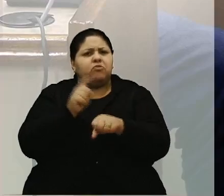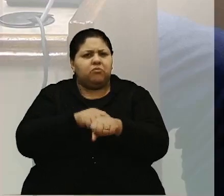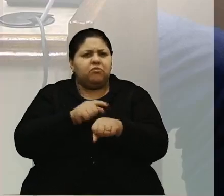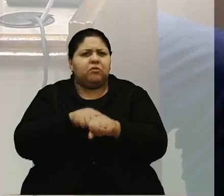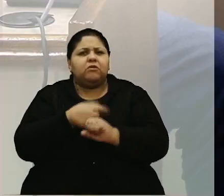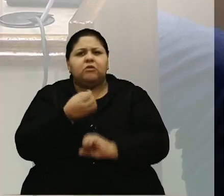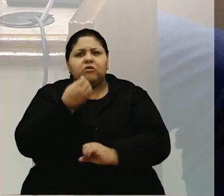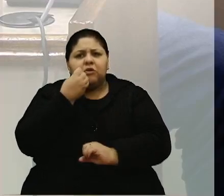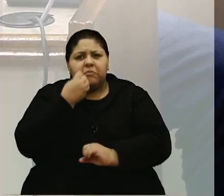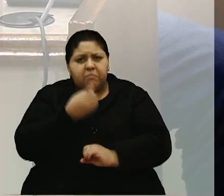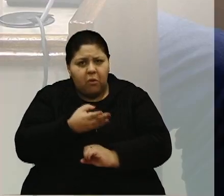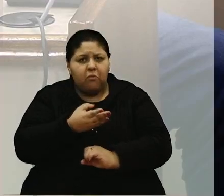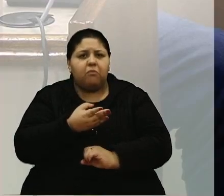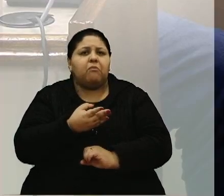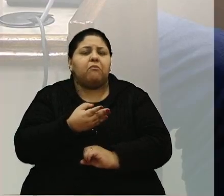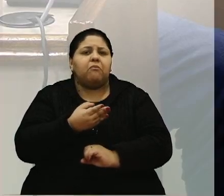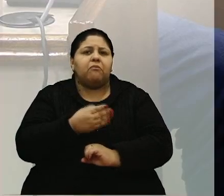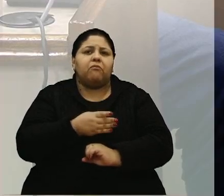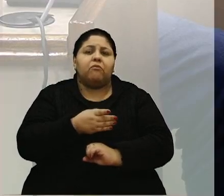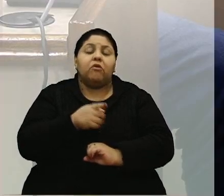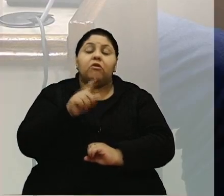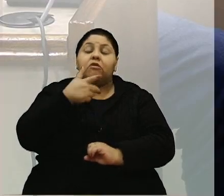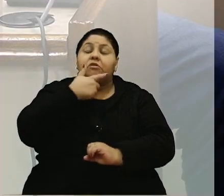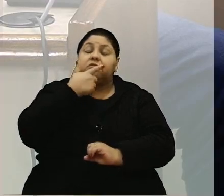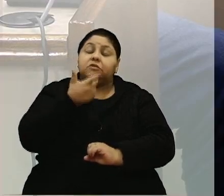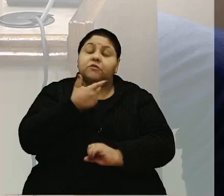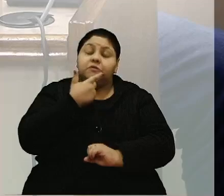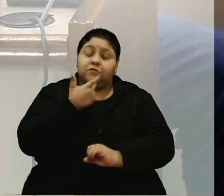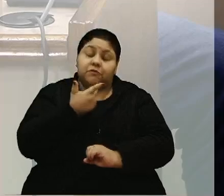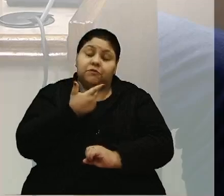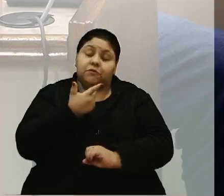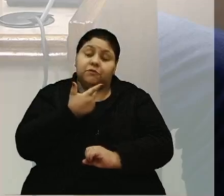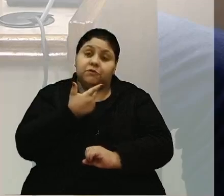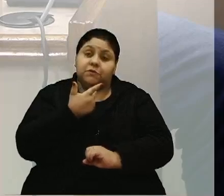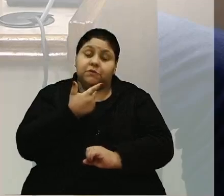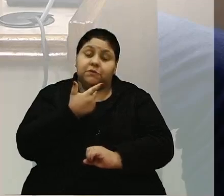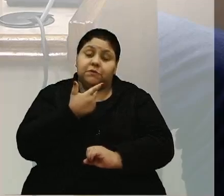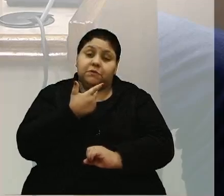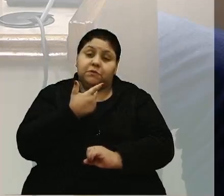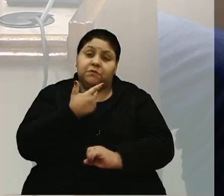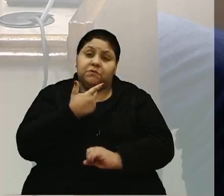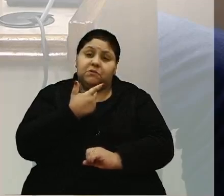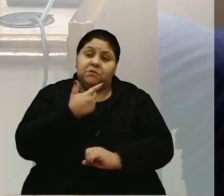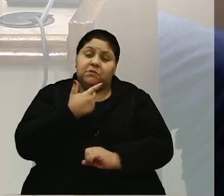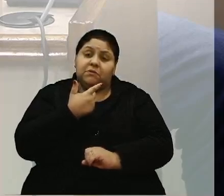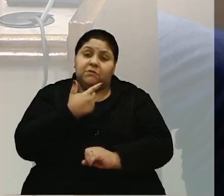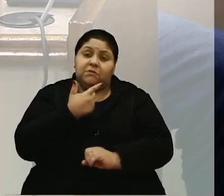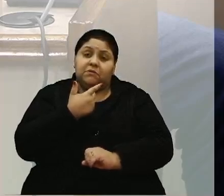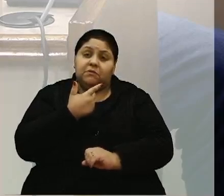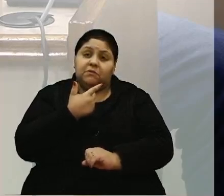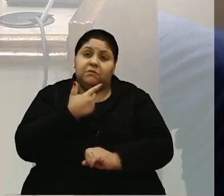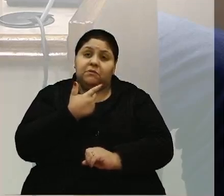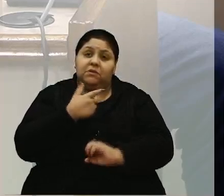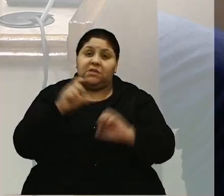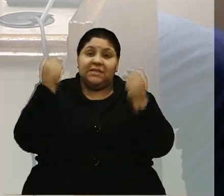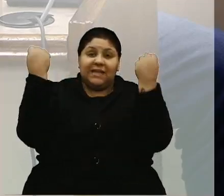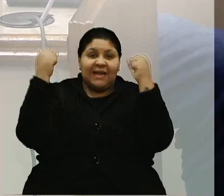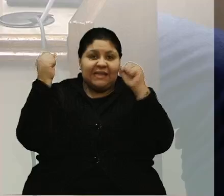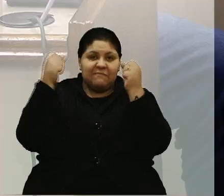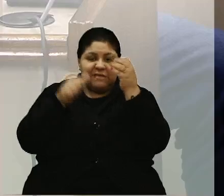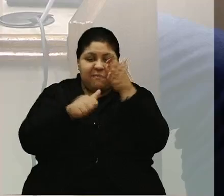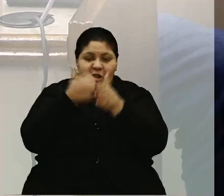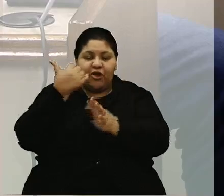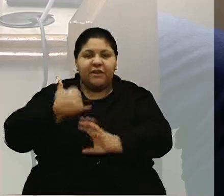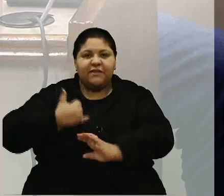que bom que está saindo. O senhor falou aí na Academia de Melhor Idade.